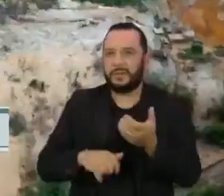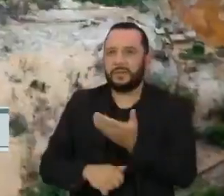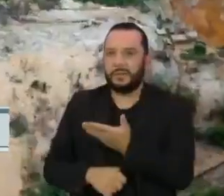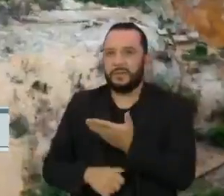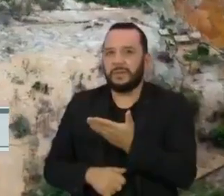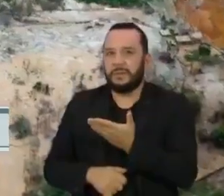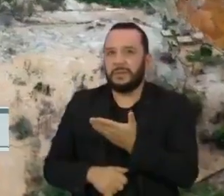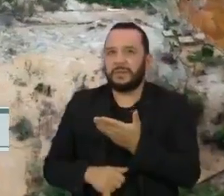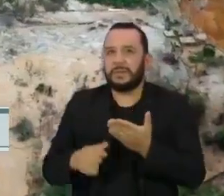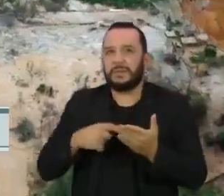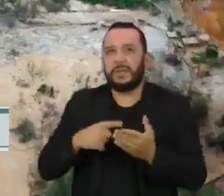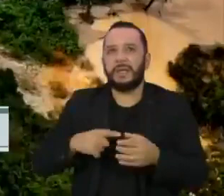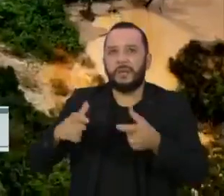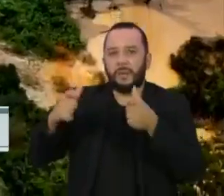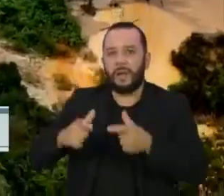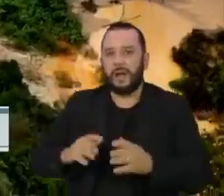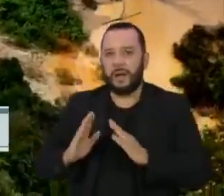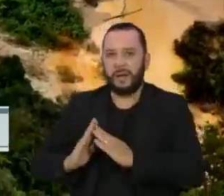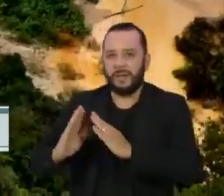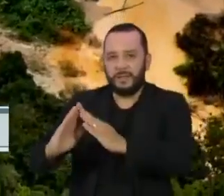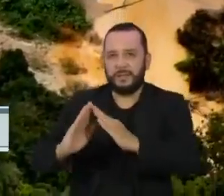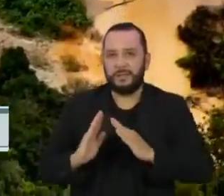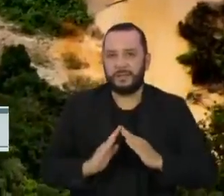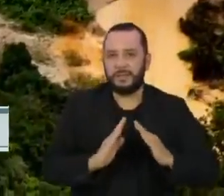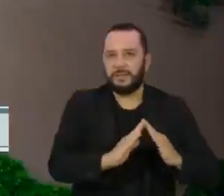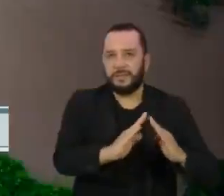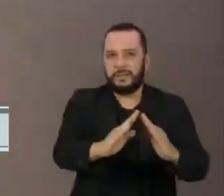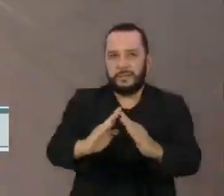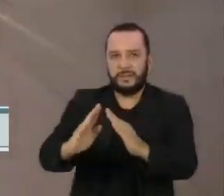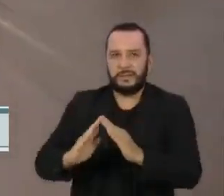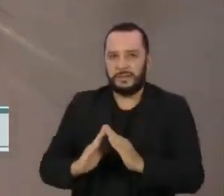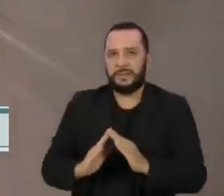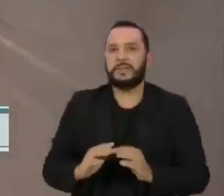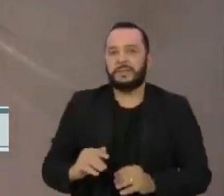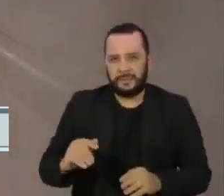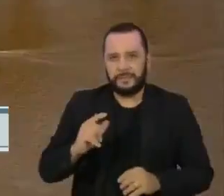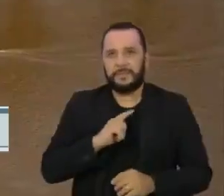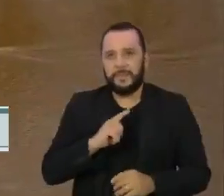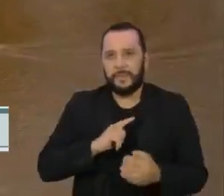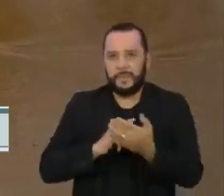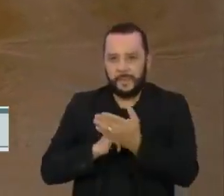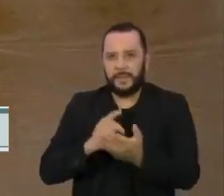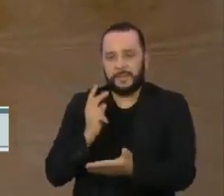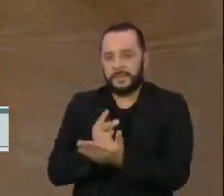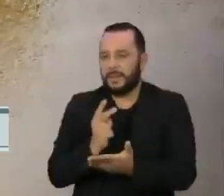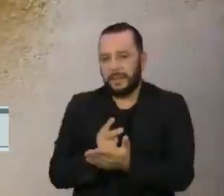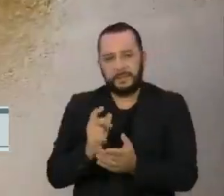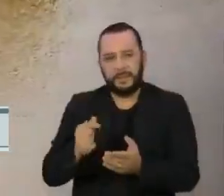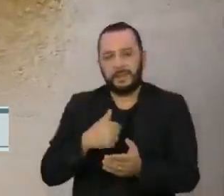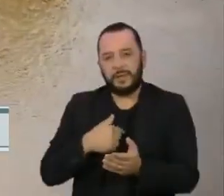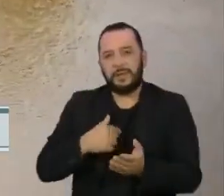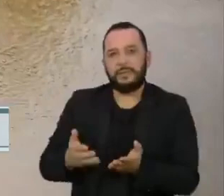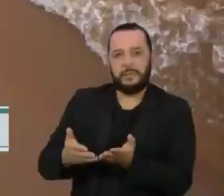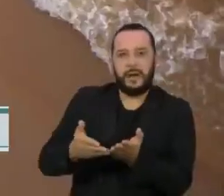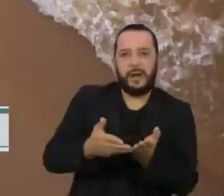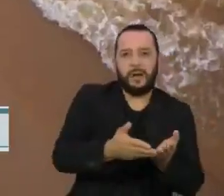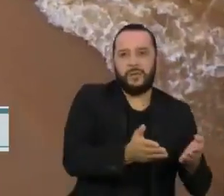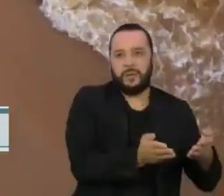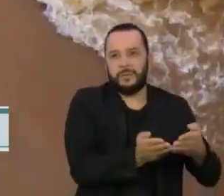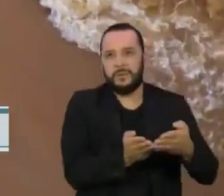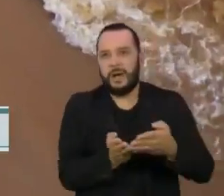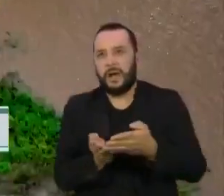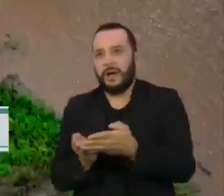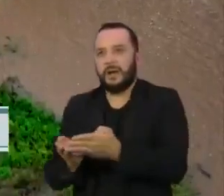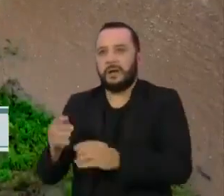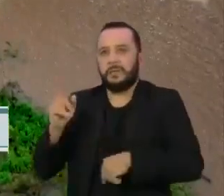formação de vilas junto com estruturas sofisticadas. E um movimento intenso de barcos transportando